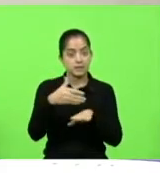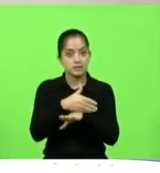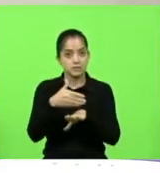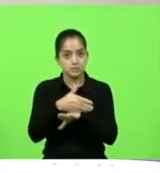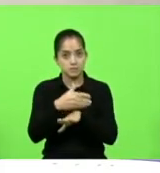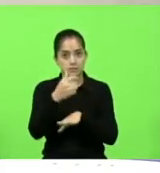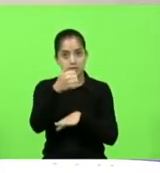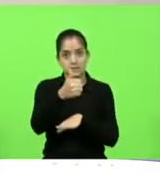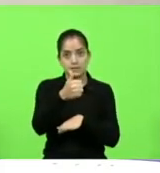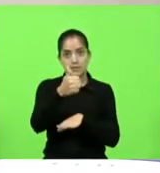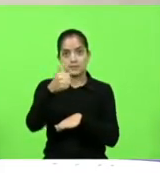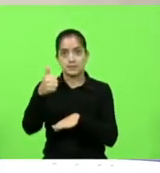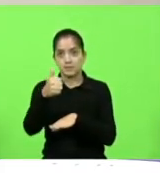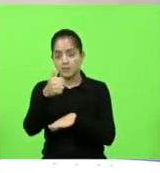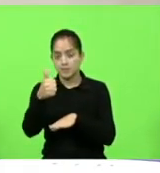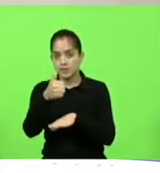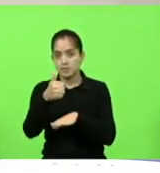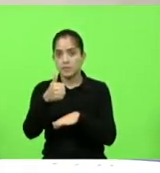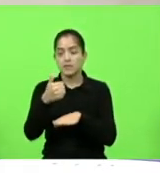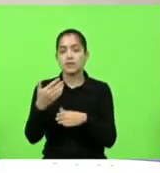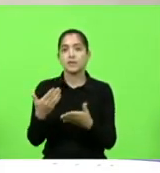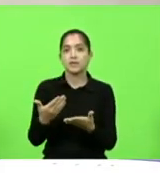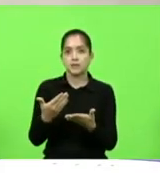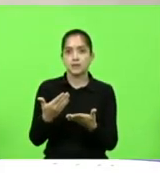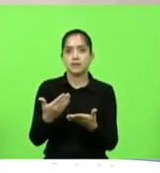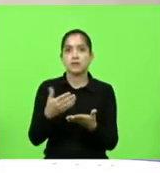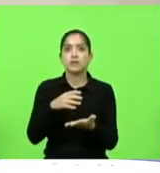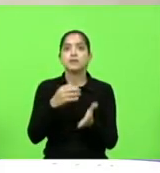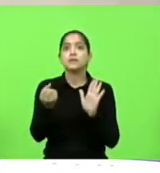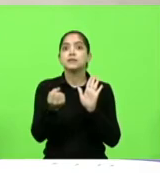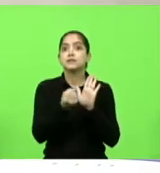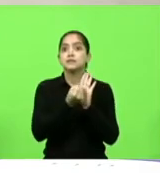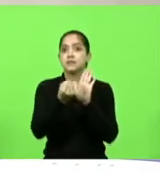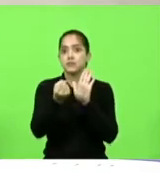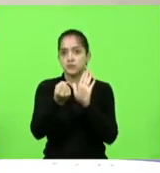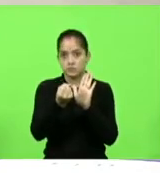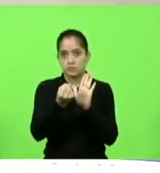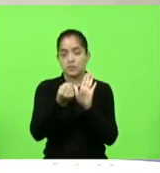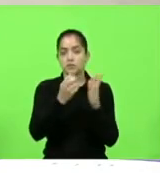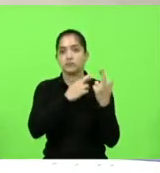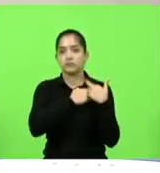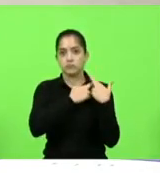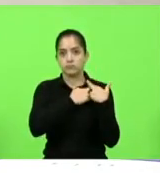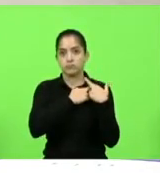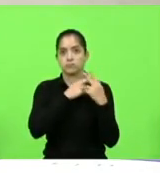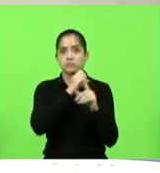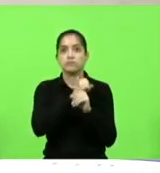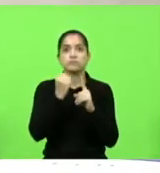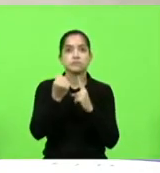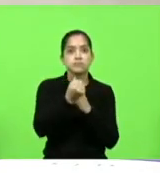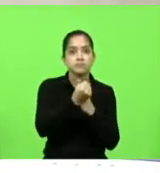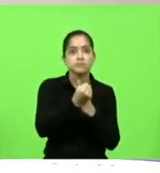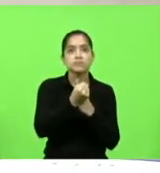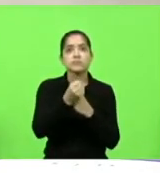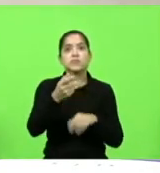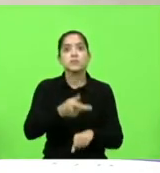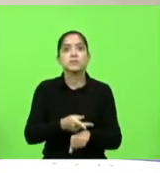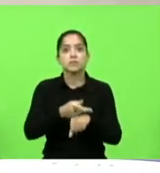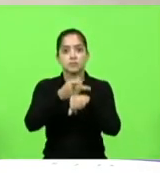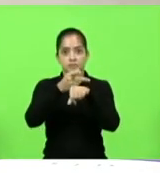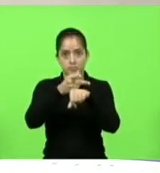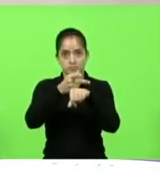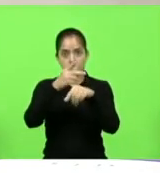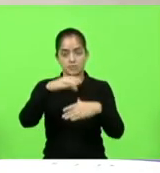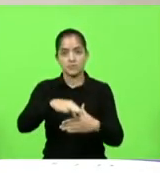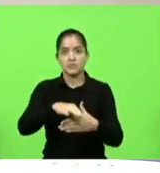11ª edição da Certificação de Responsabilidade Social e a premiação Troféu Destaque